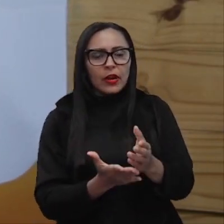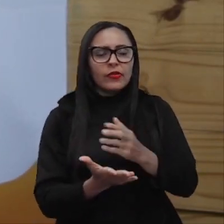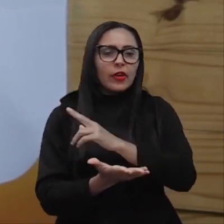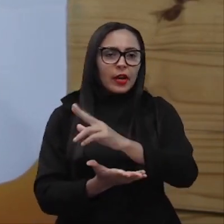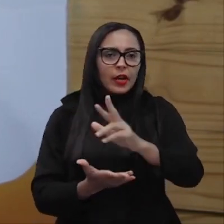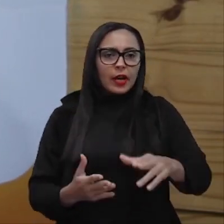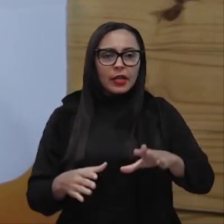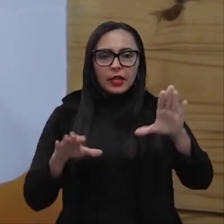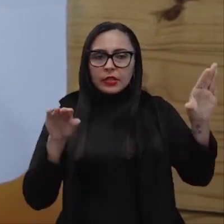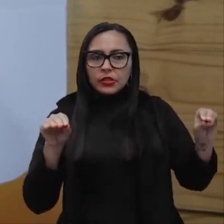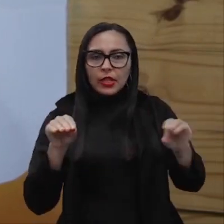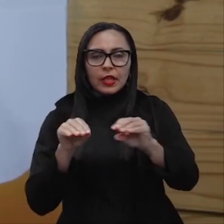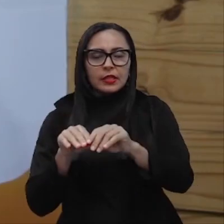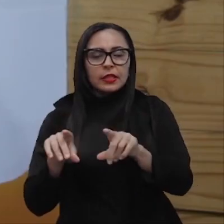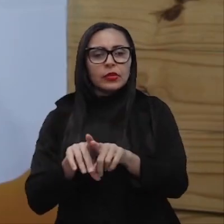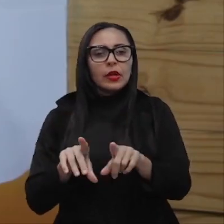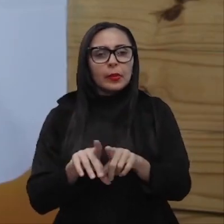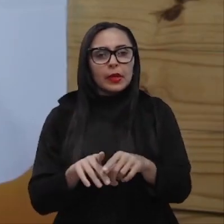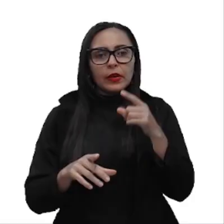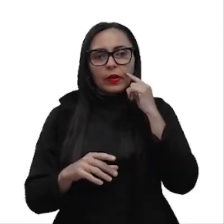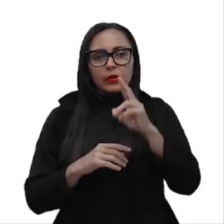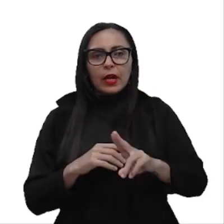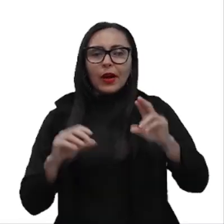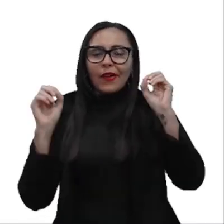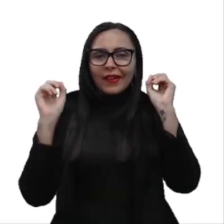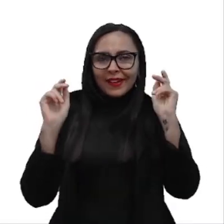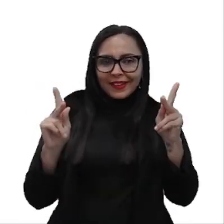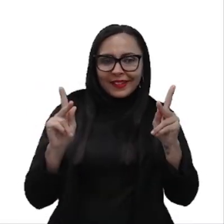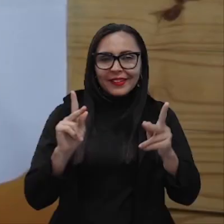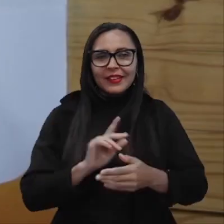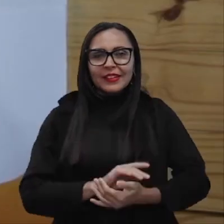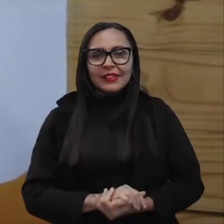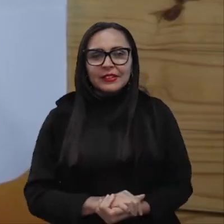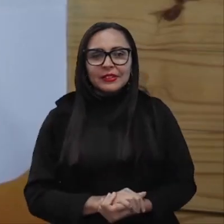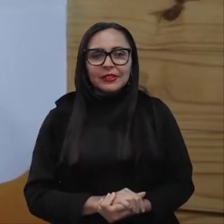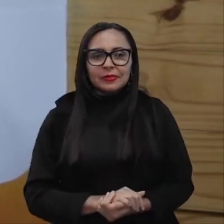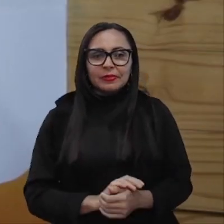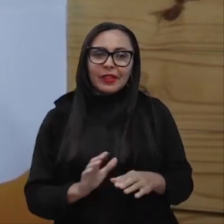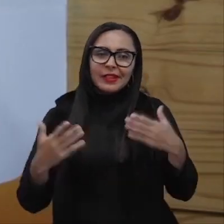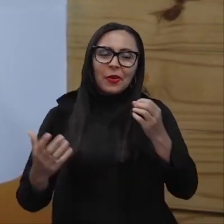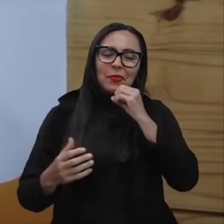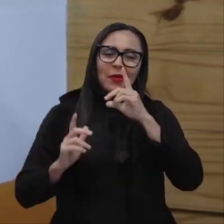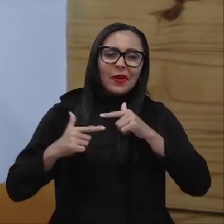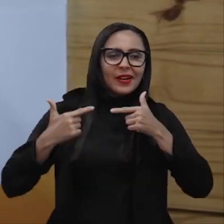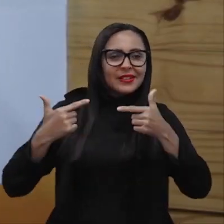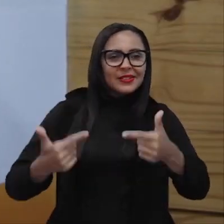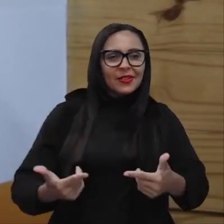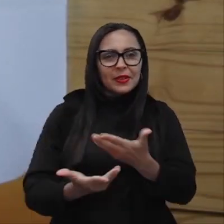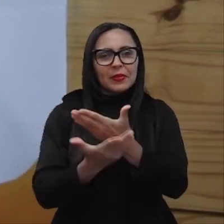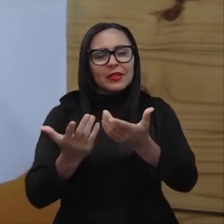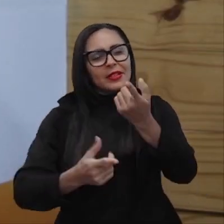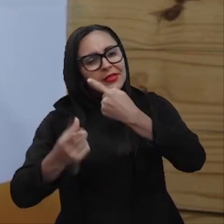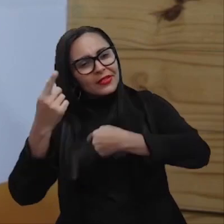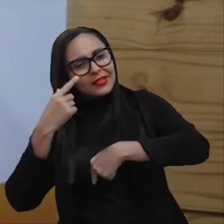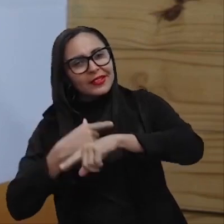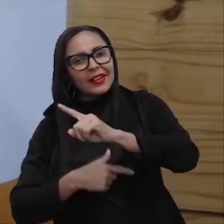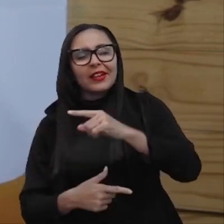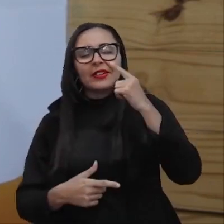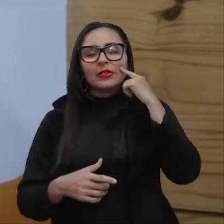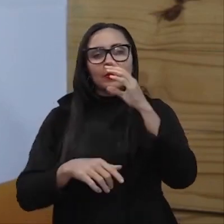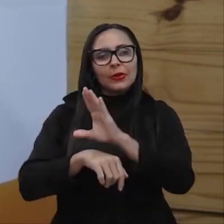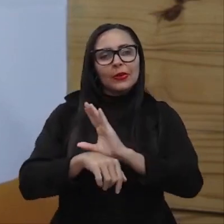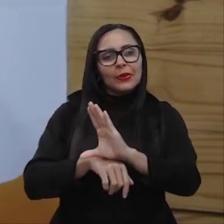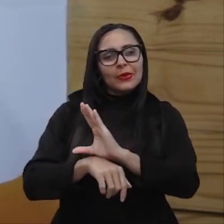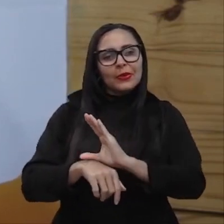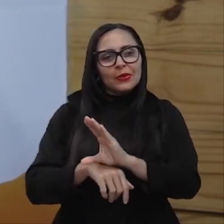Django Que a vai precisar mais na frente, tá ok? Então Boa sorte aí com vocês aí Sucesso, né Nesse curso Vocês aí que são